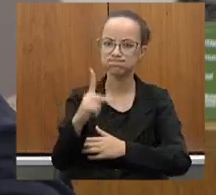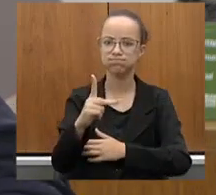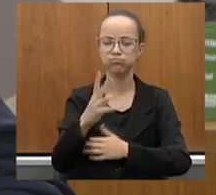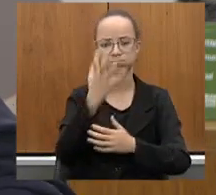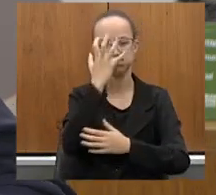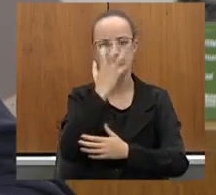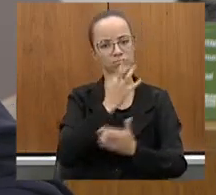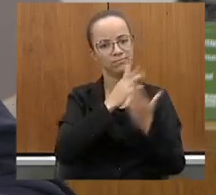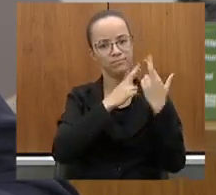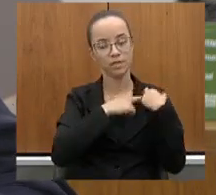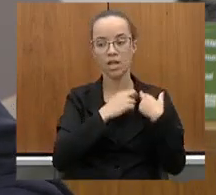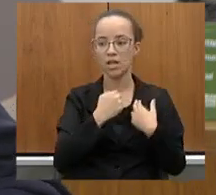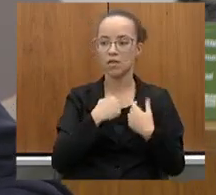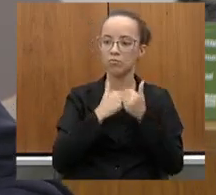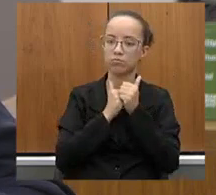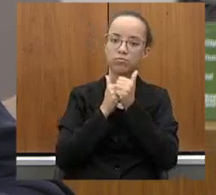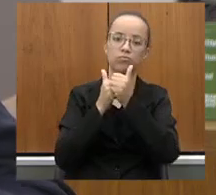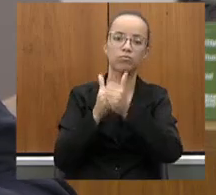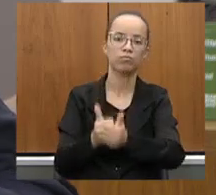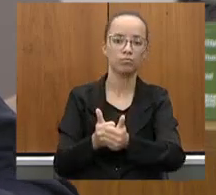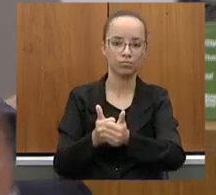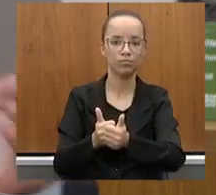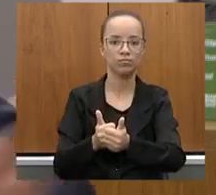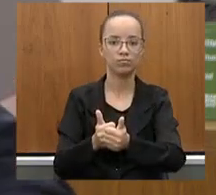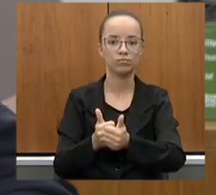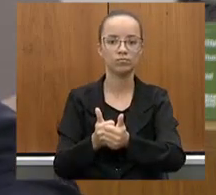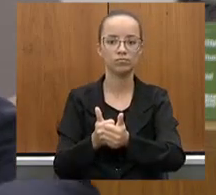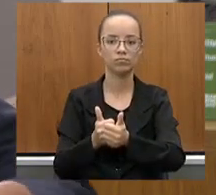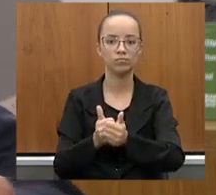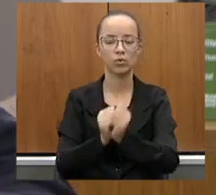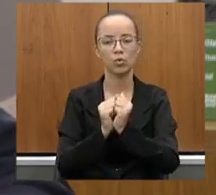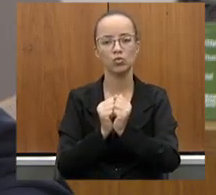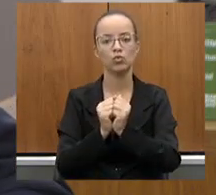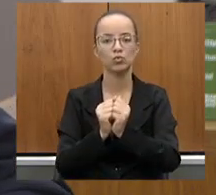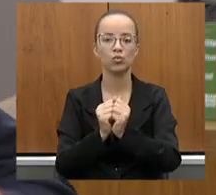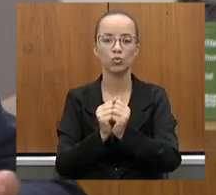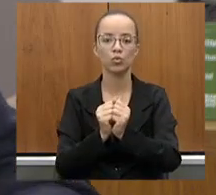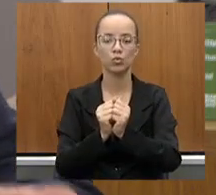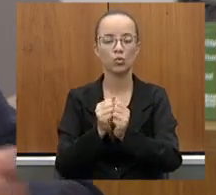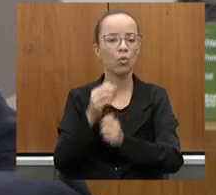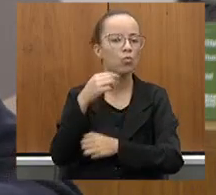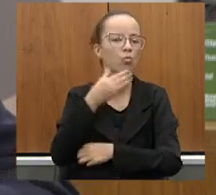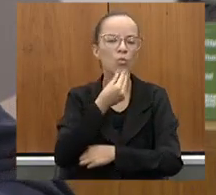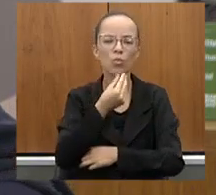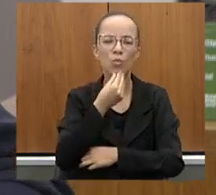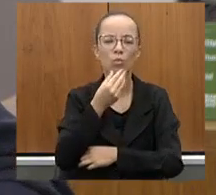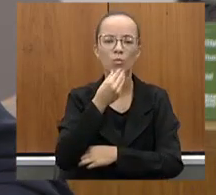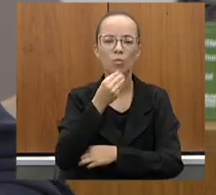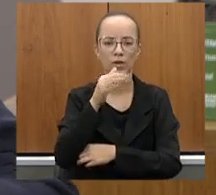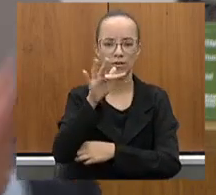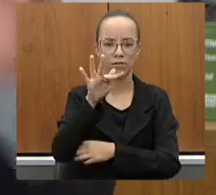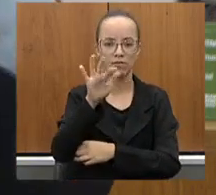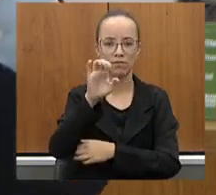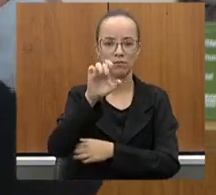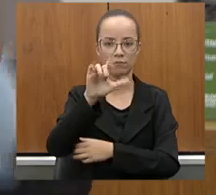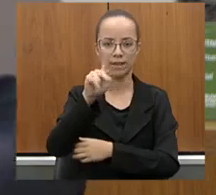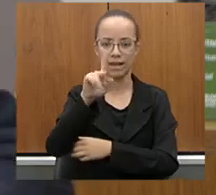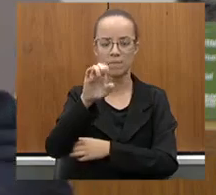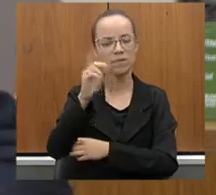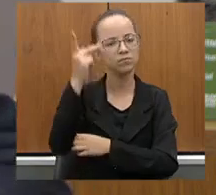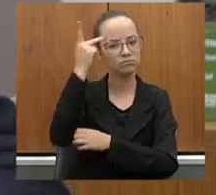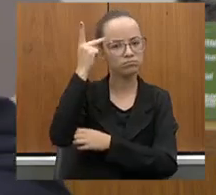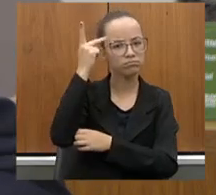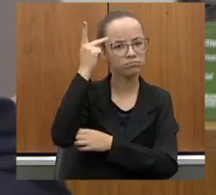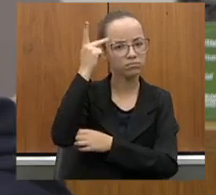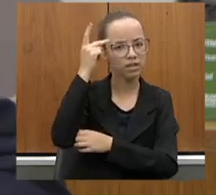Pude acompanhar V. Exª juntamente com o querido filho Felipe, tão entusiasta por tudo, lá em São Paulo